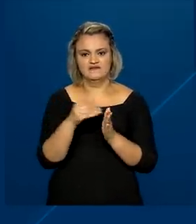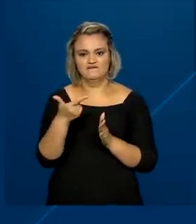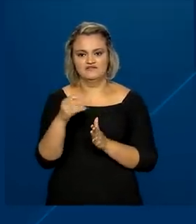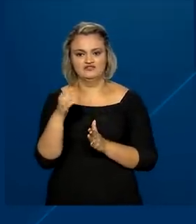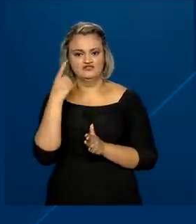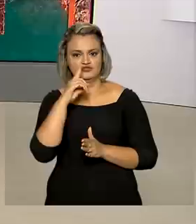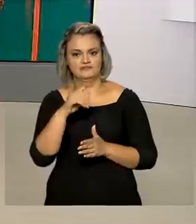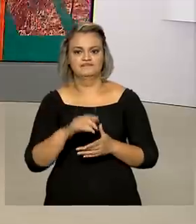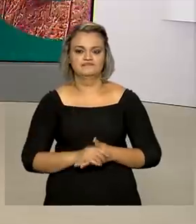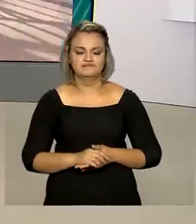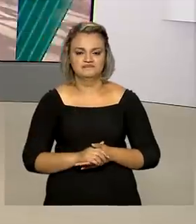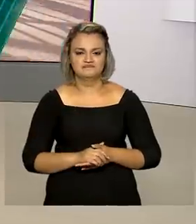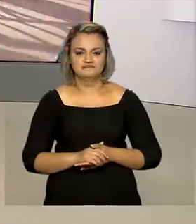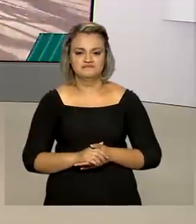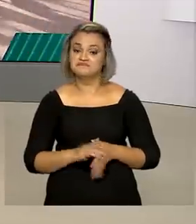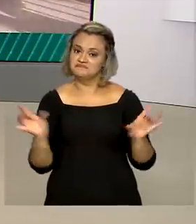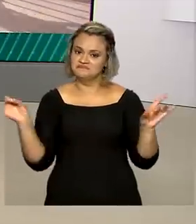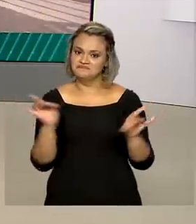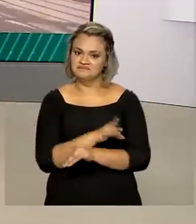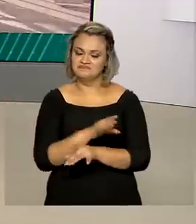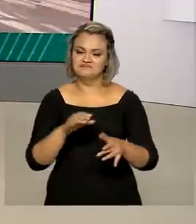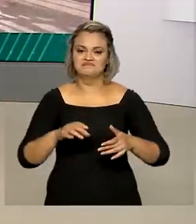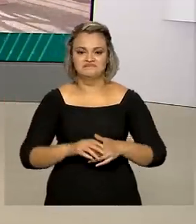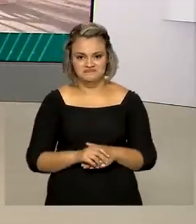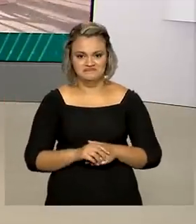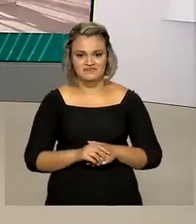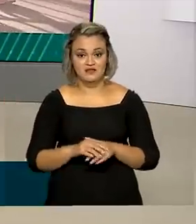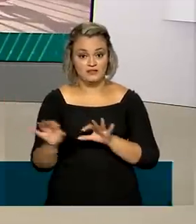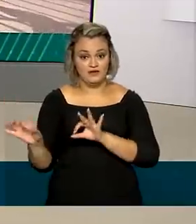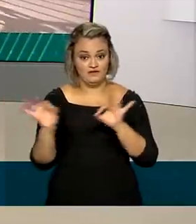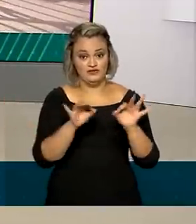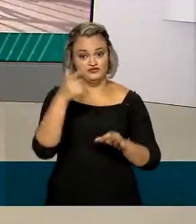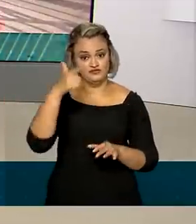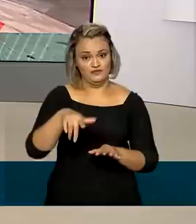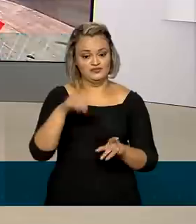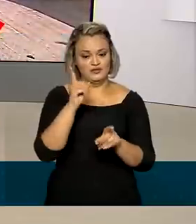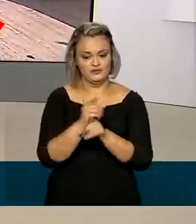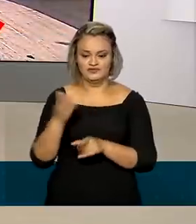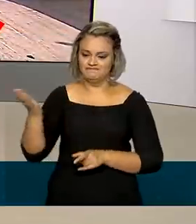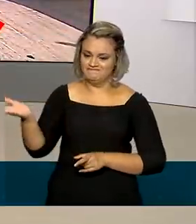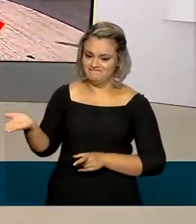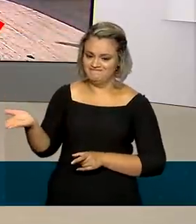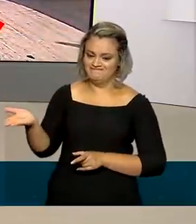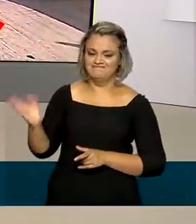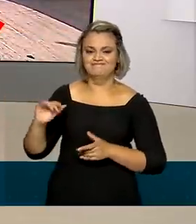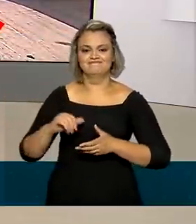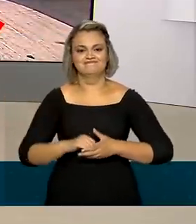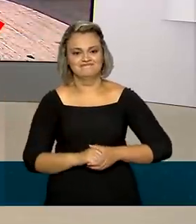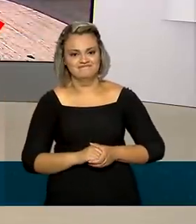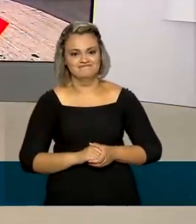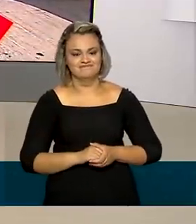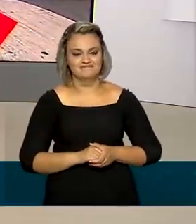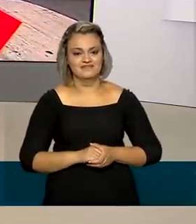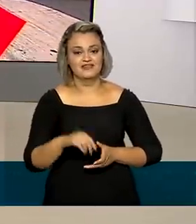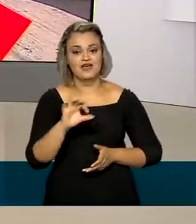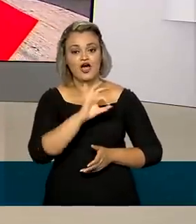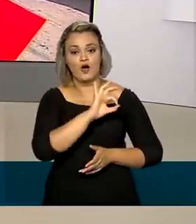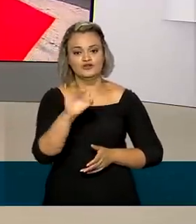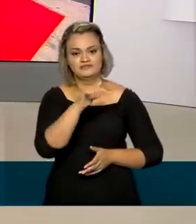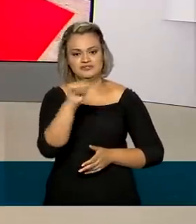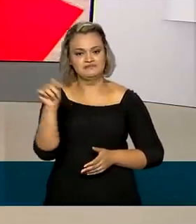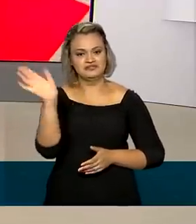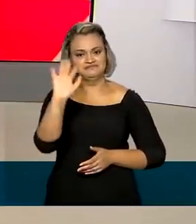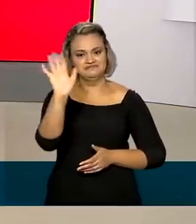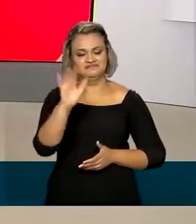20 dias. O Brasil em Dia termina aqui. Para rever as reportagens de hoje, acesse as nossas redes sociais. Uma excelente semana.